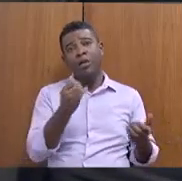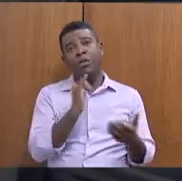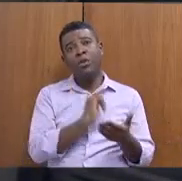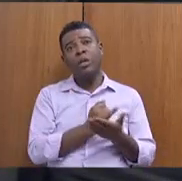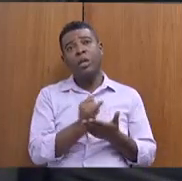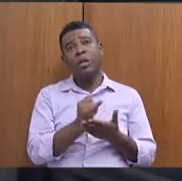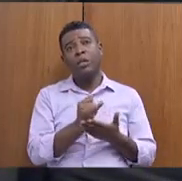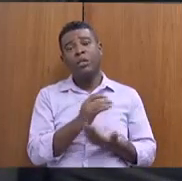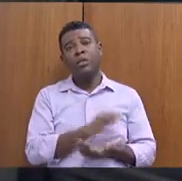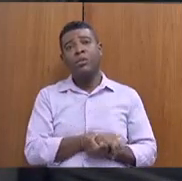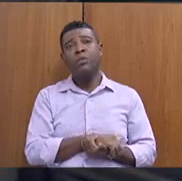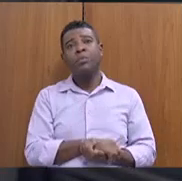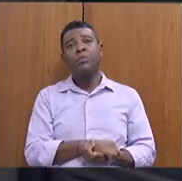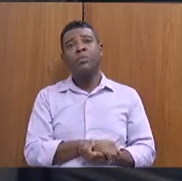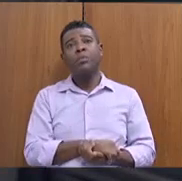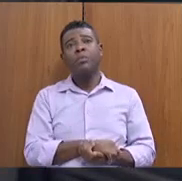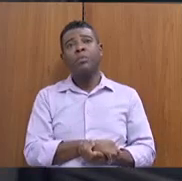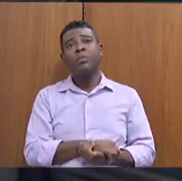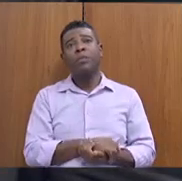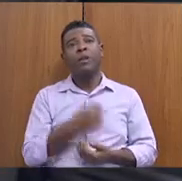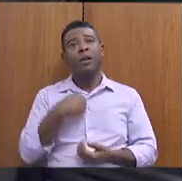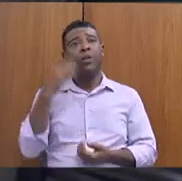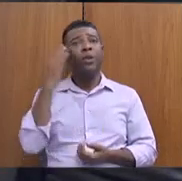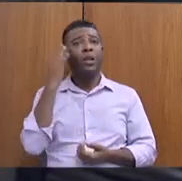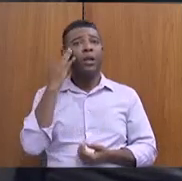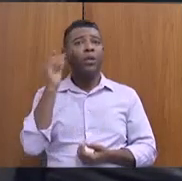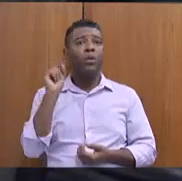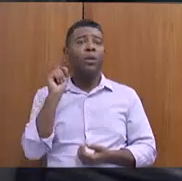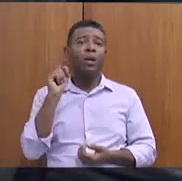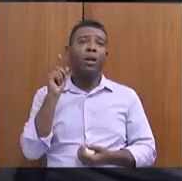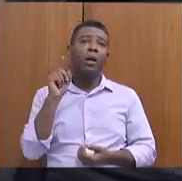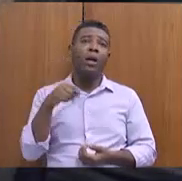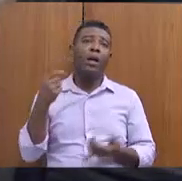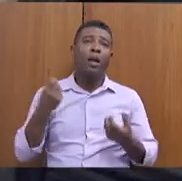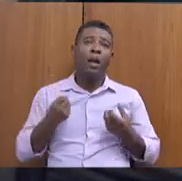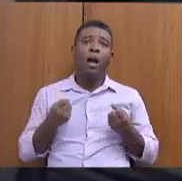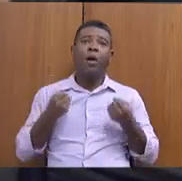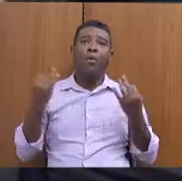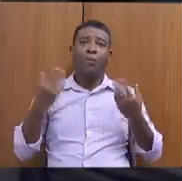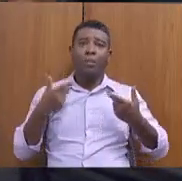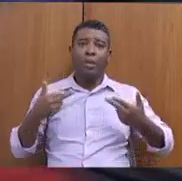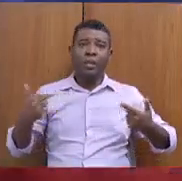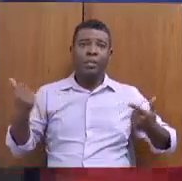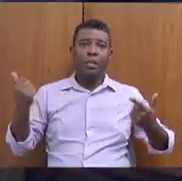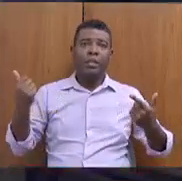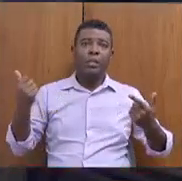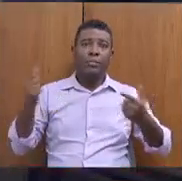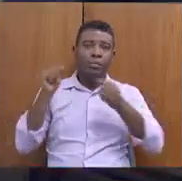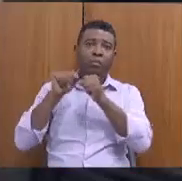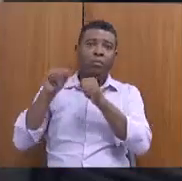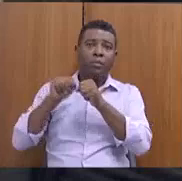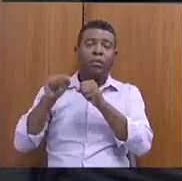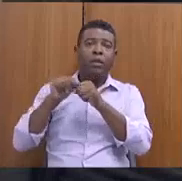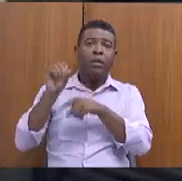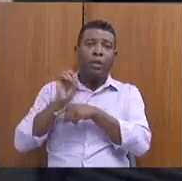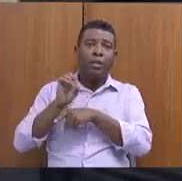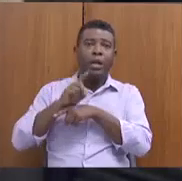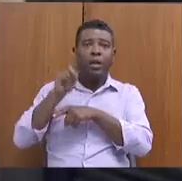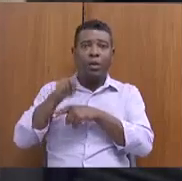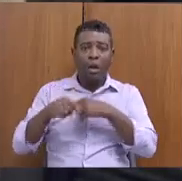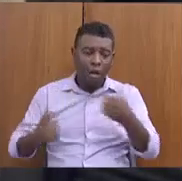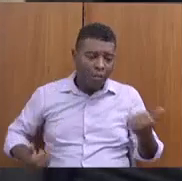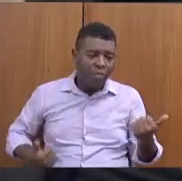só eu entendo que algumas atuações do Estado são de aporte aos municípios e